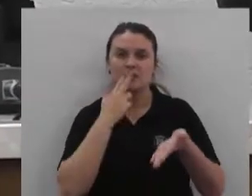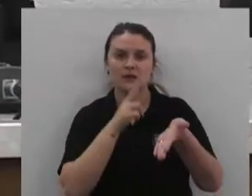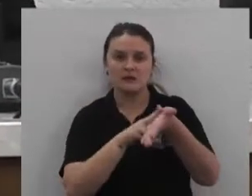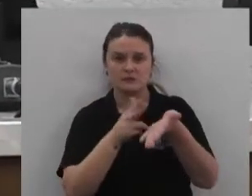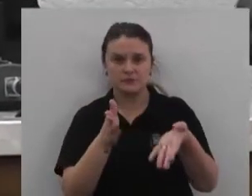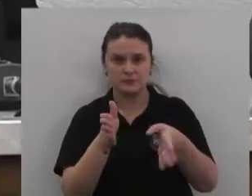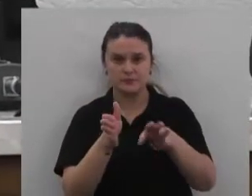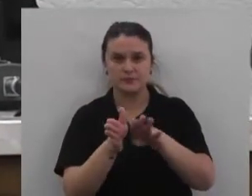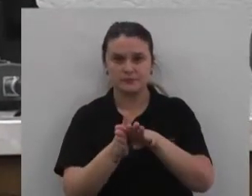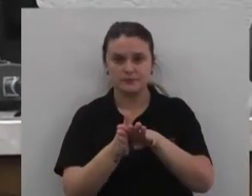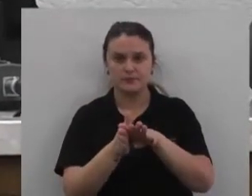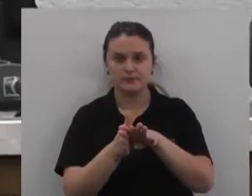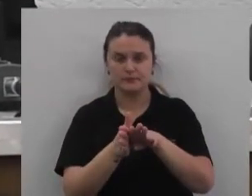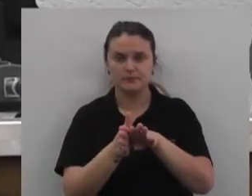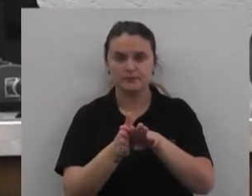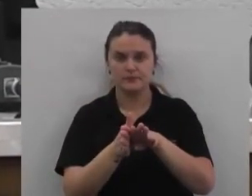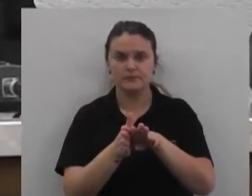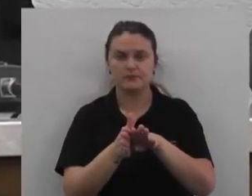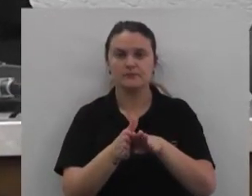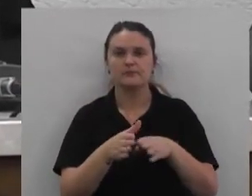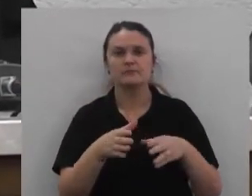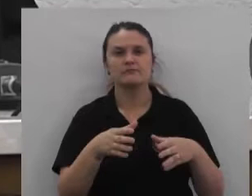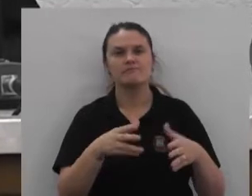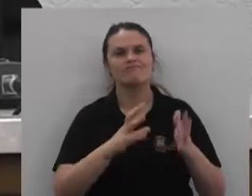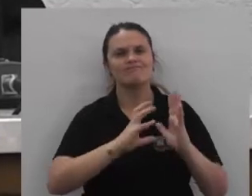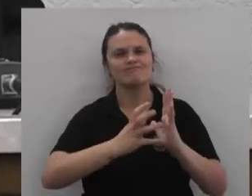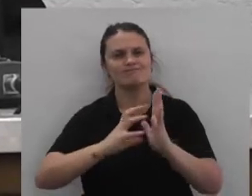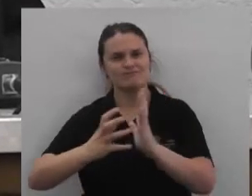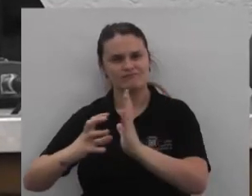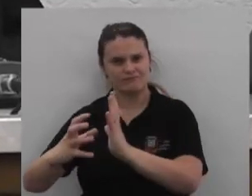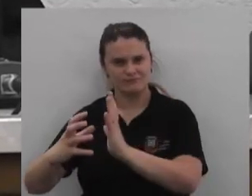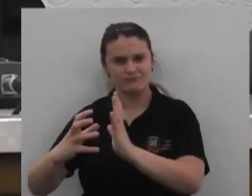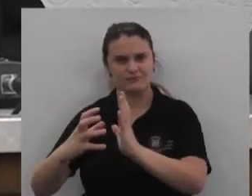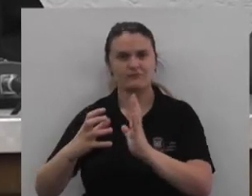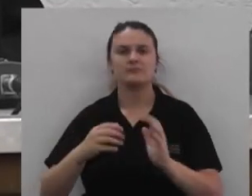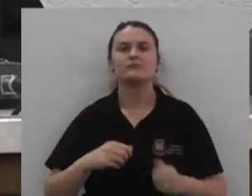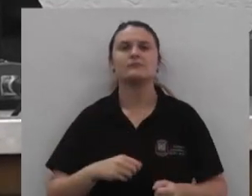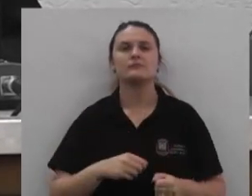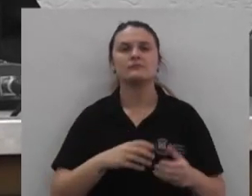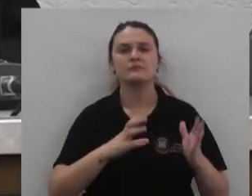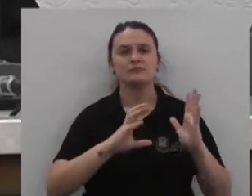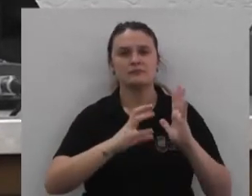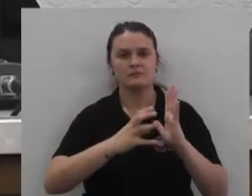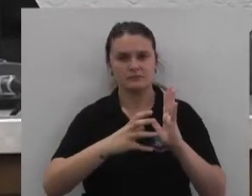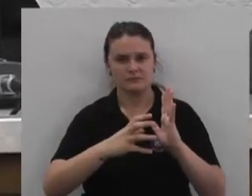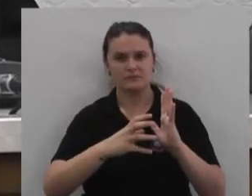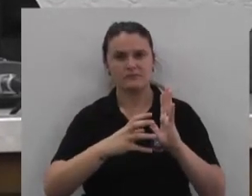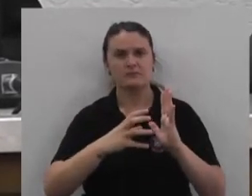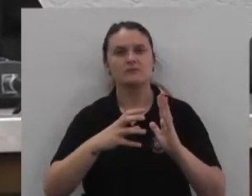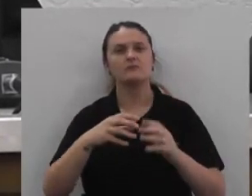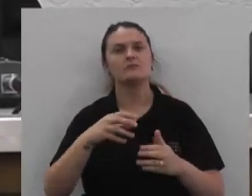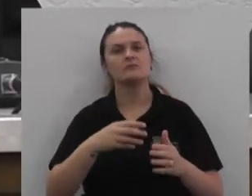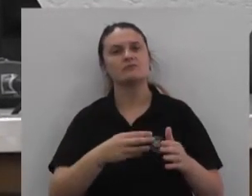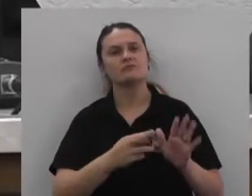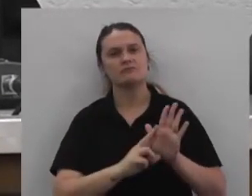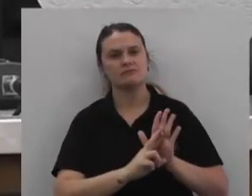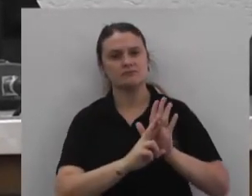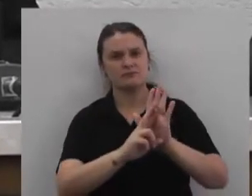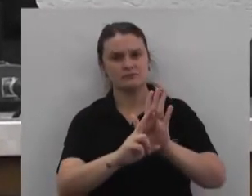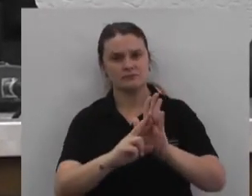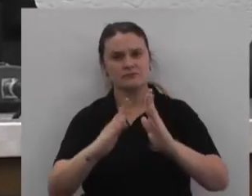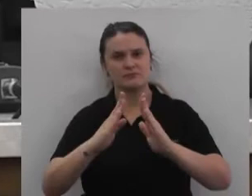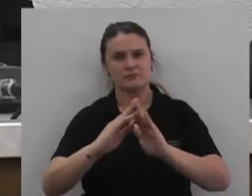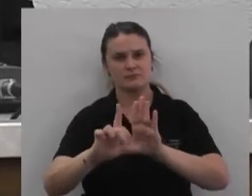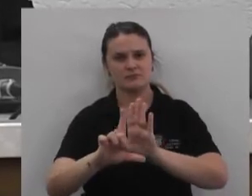Correspondências recebidas Das lideranças partidárias As lideranças partidárias Representadas